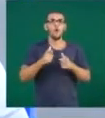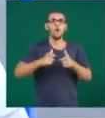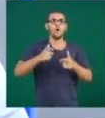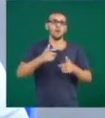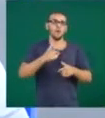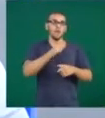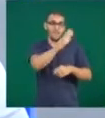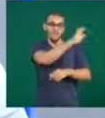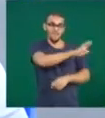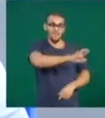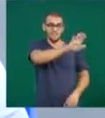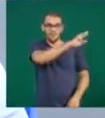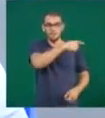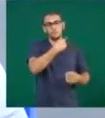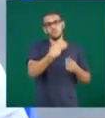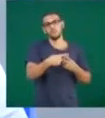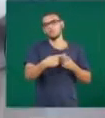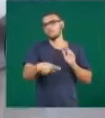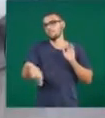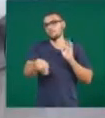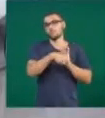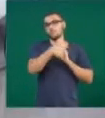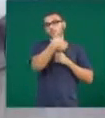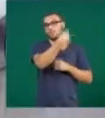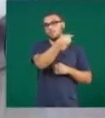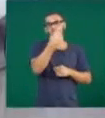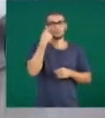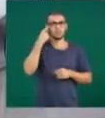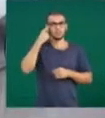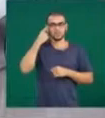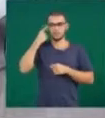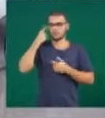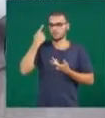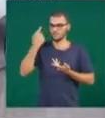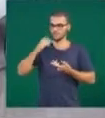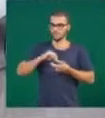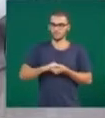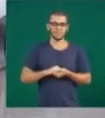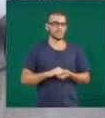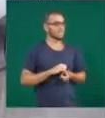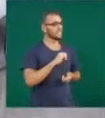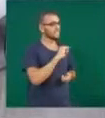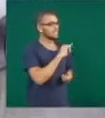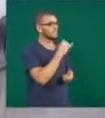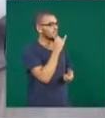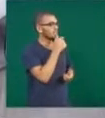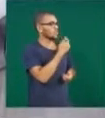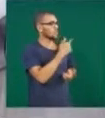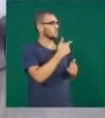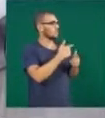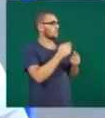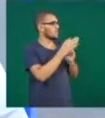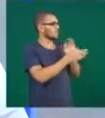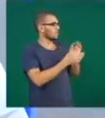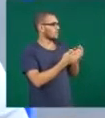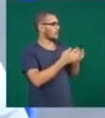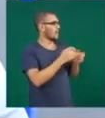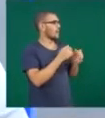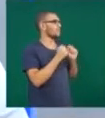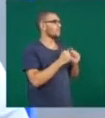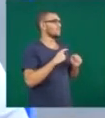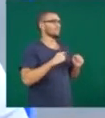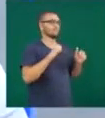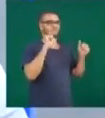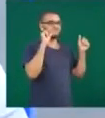característica de asiáticos. Doutor, e se não for tratado, oferece vários riscos? Sim, sim.